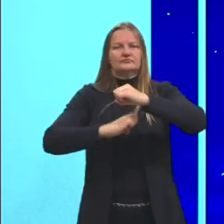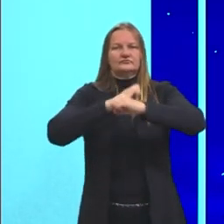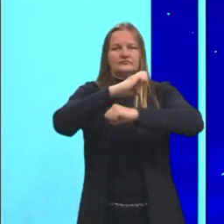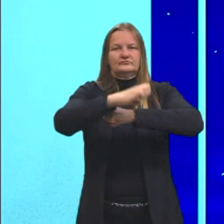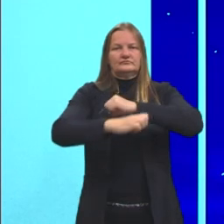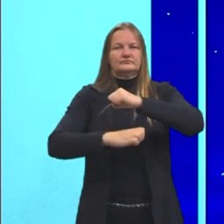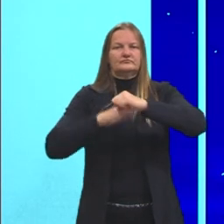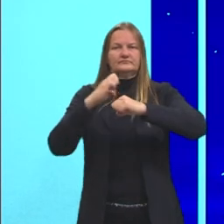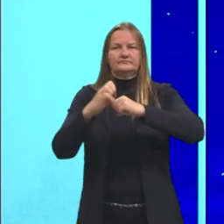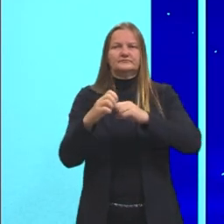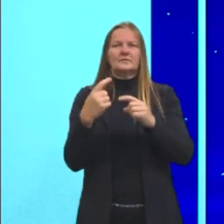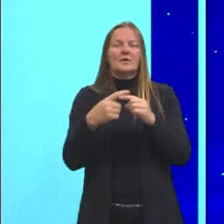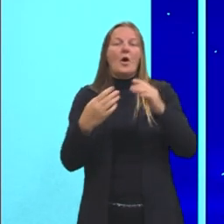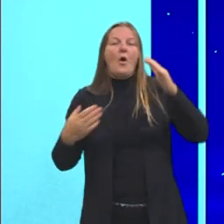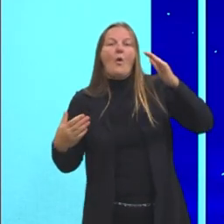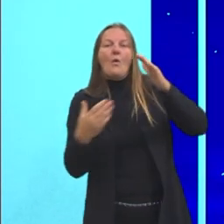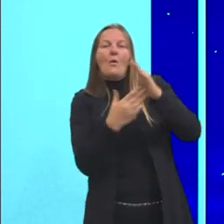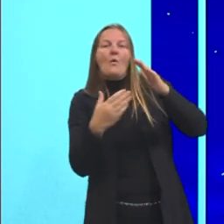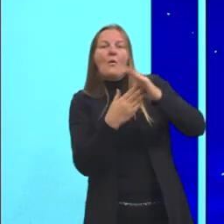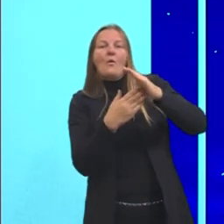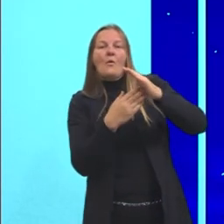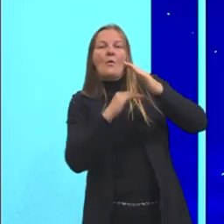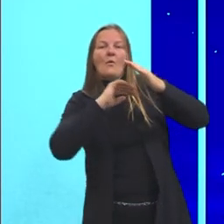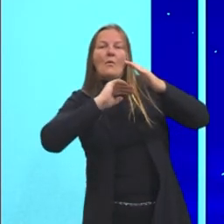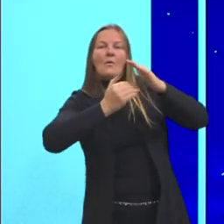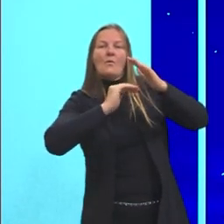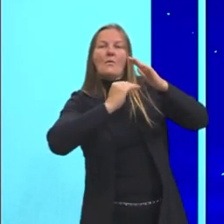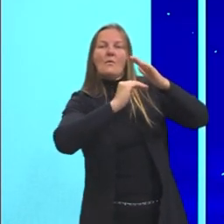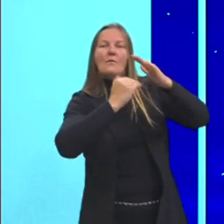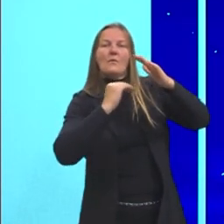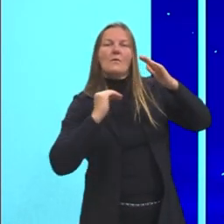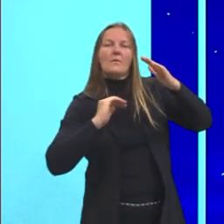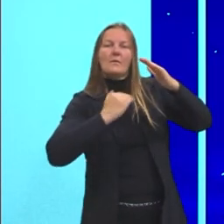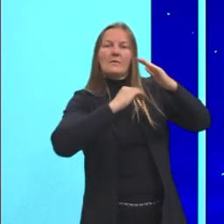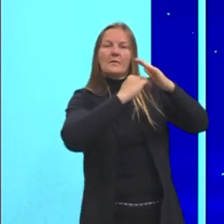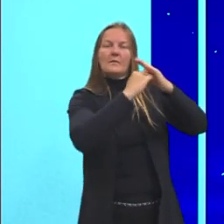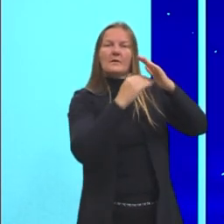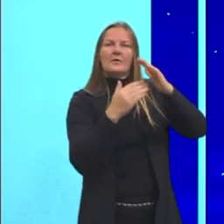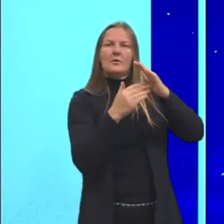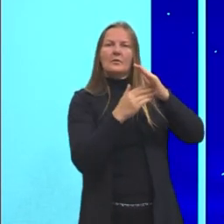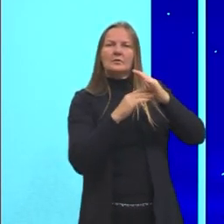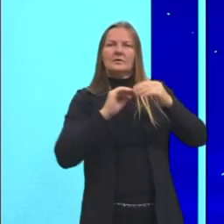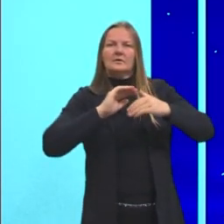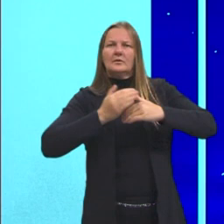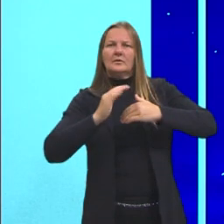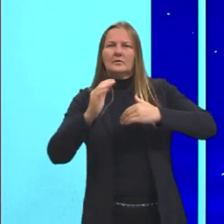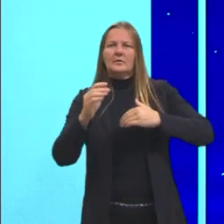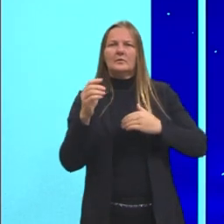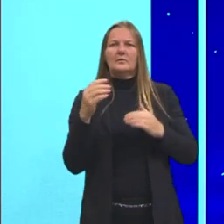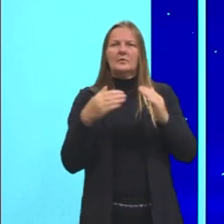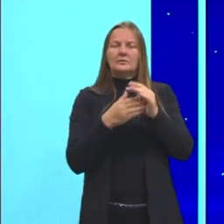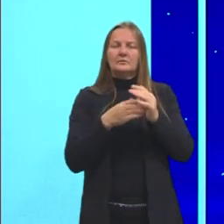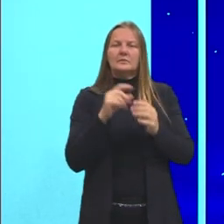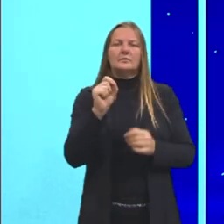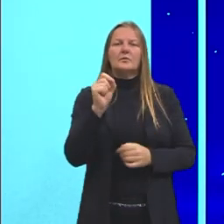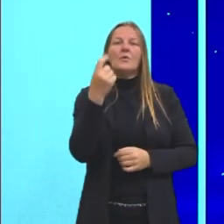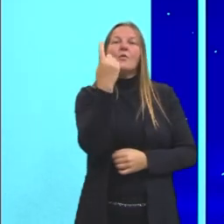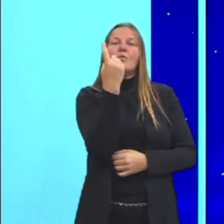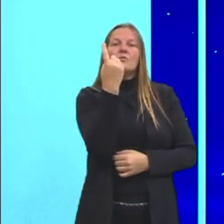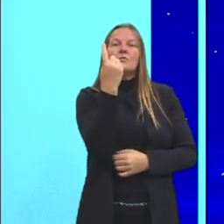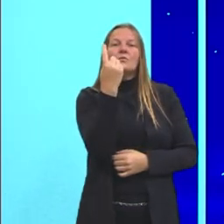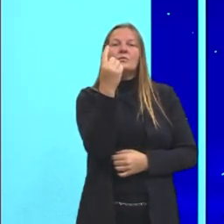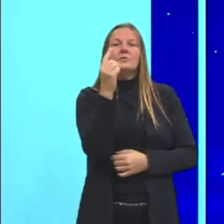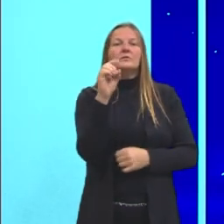O que acontece aqui na última órbita? A gente tem um elétron, que é esse que está aqui em cima sozinho. Um elétron